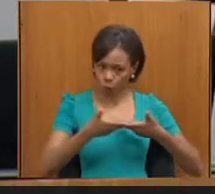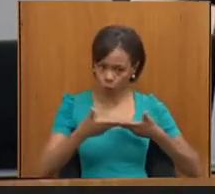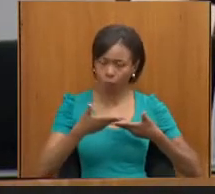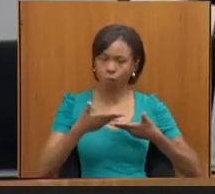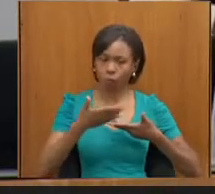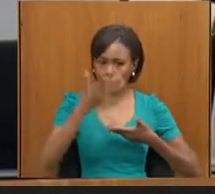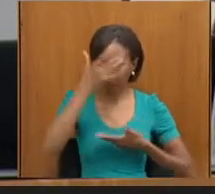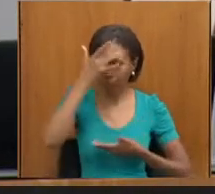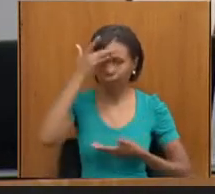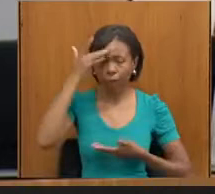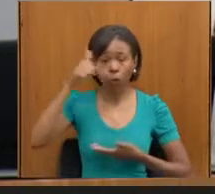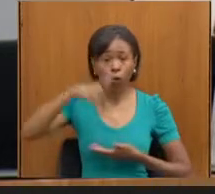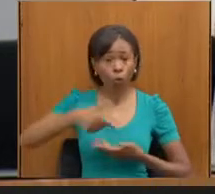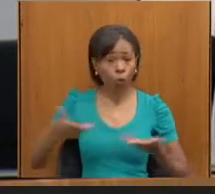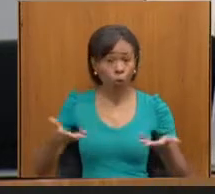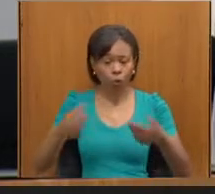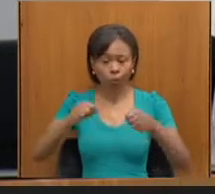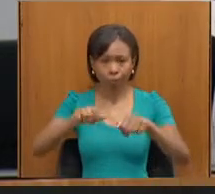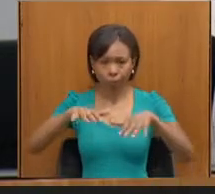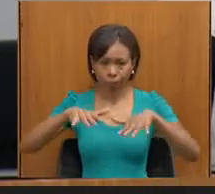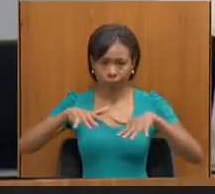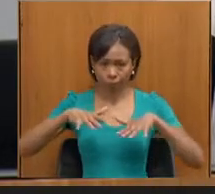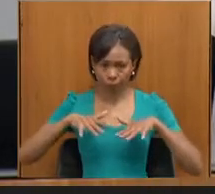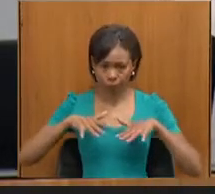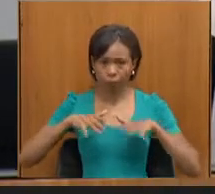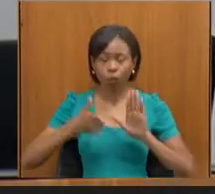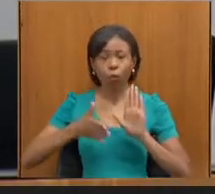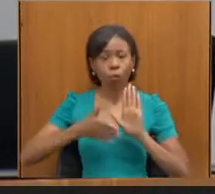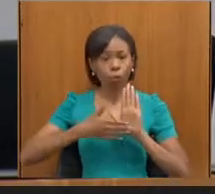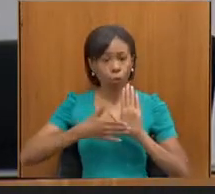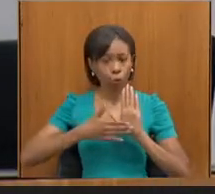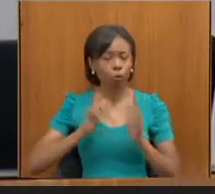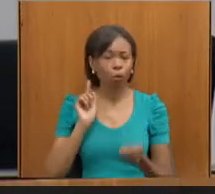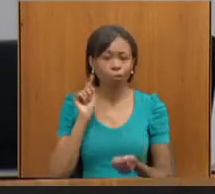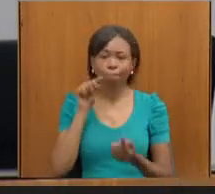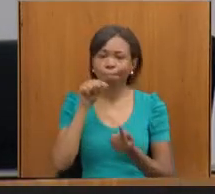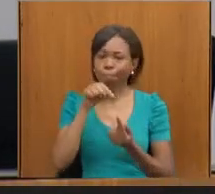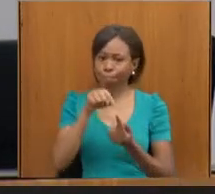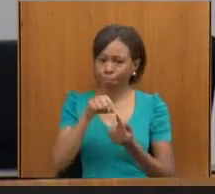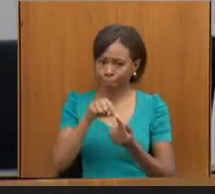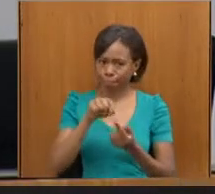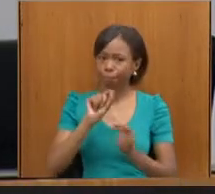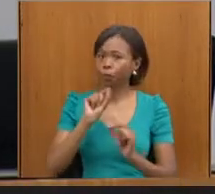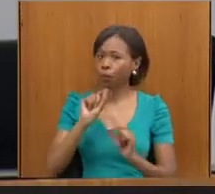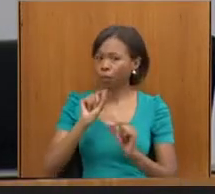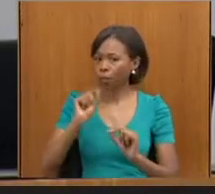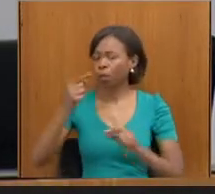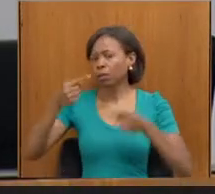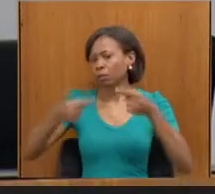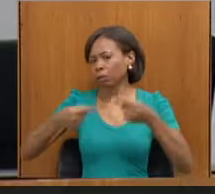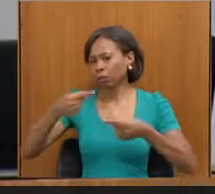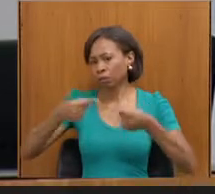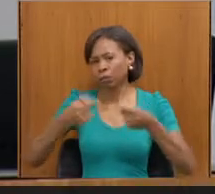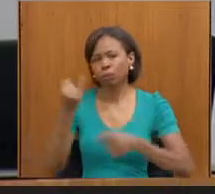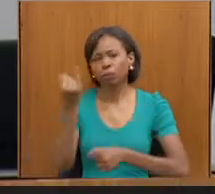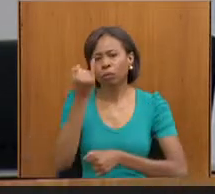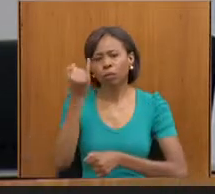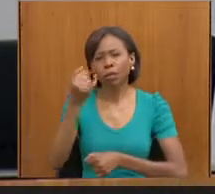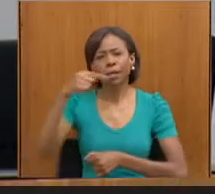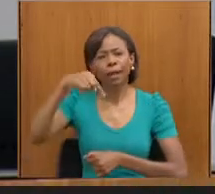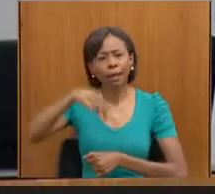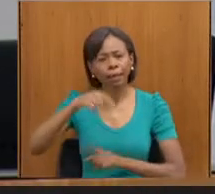audiência tem o propósito aqui já registrado, debater a importância desse mês,